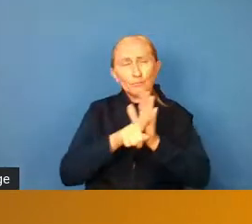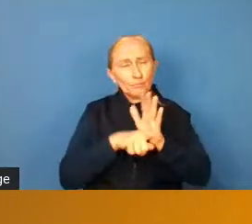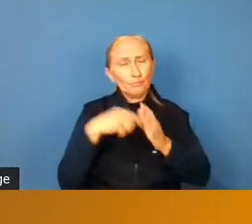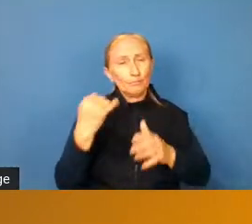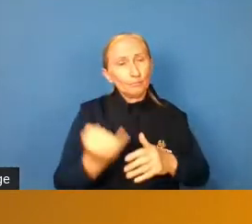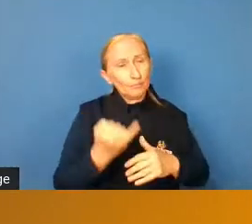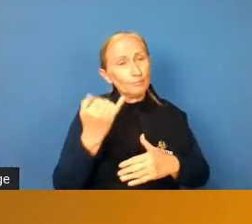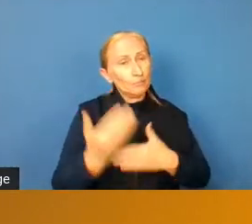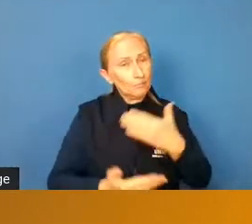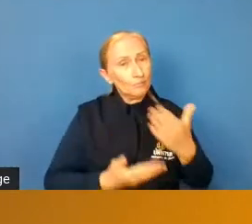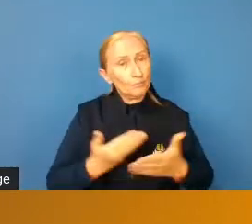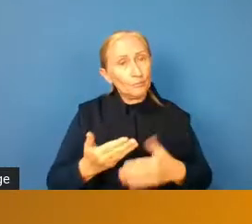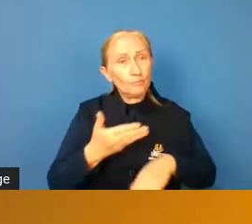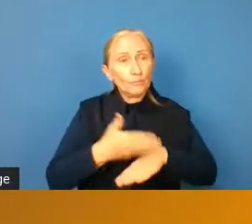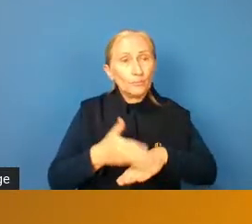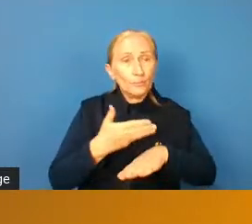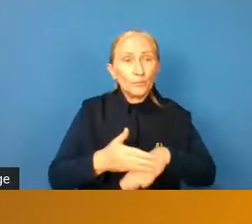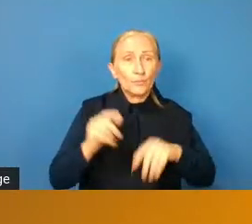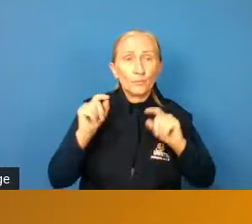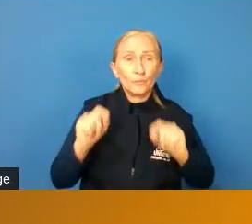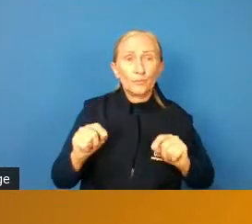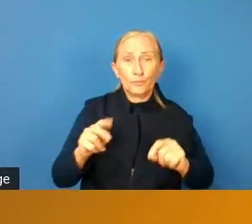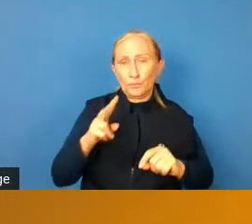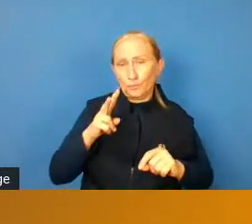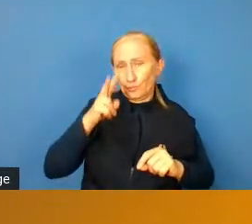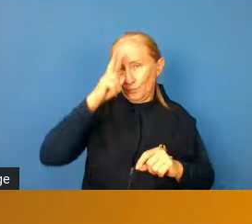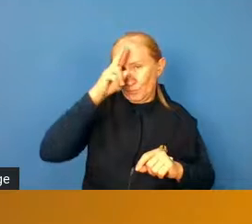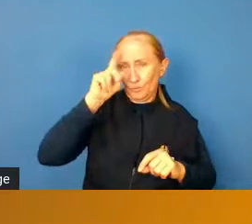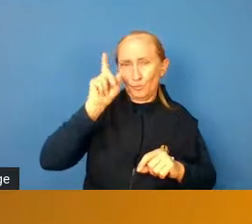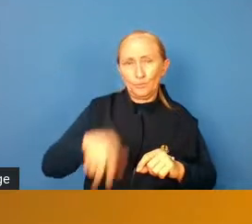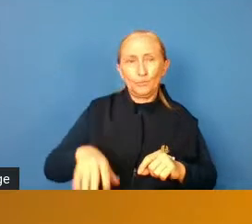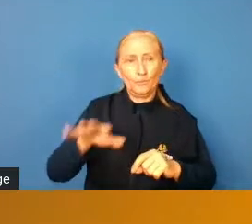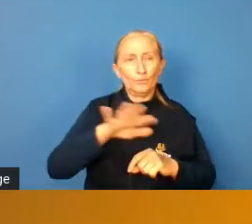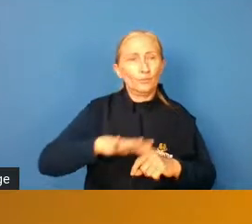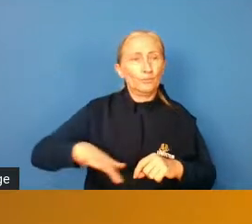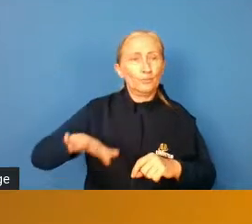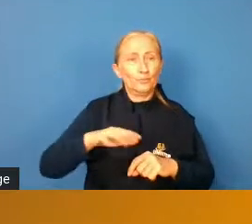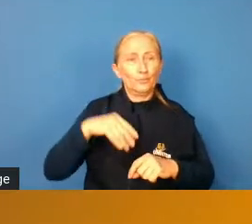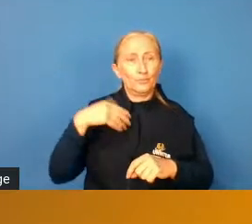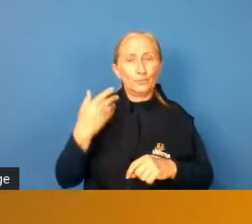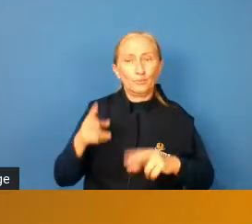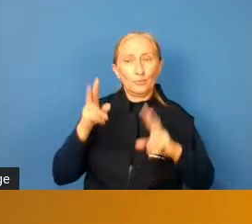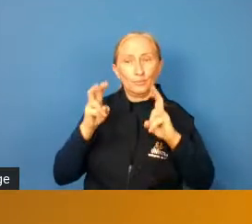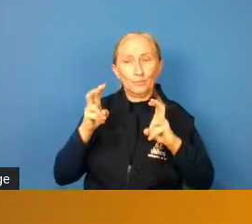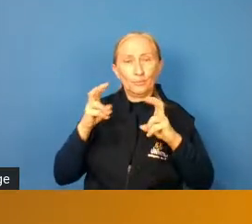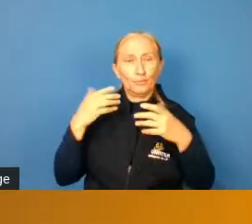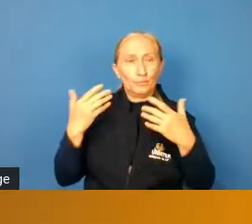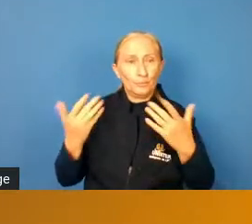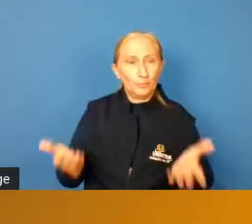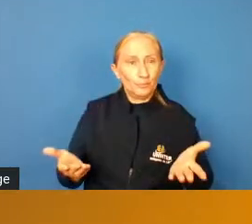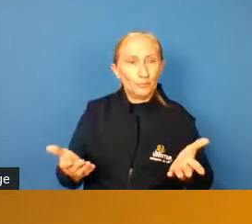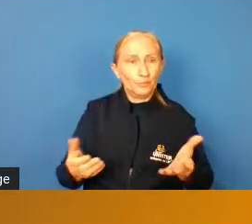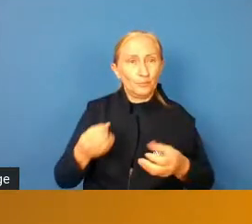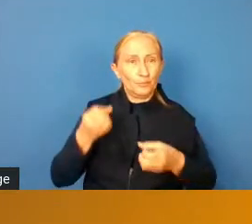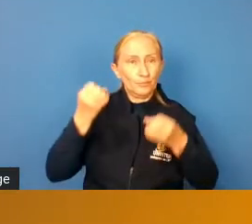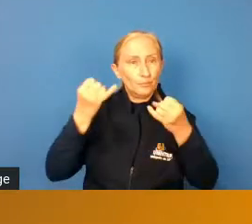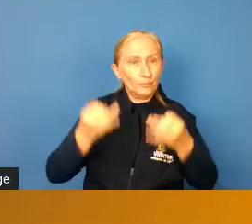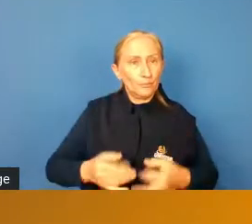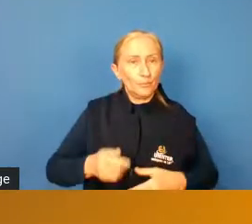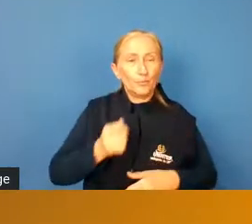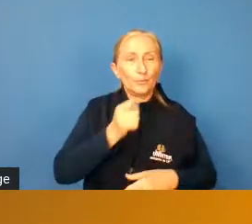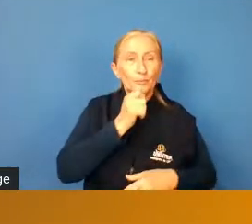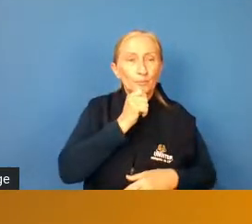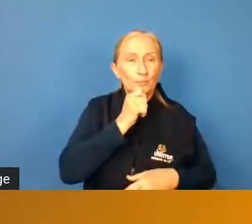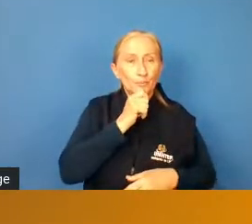importante, atuando tão fortemente aí nesse tema tão delicado ainda